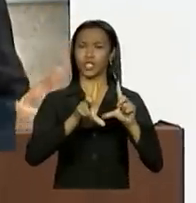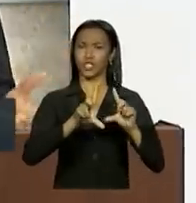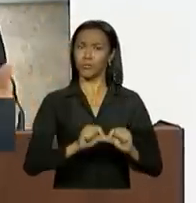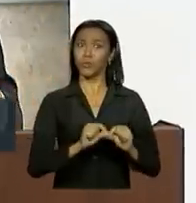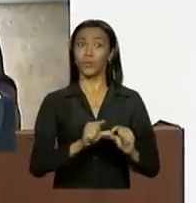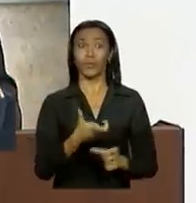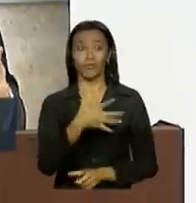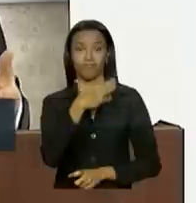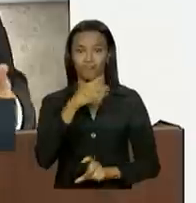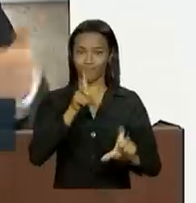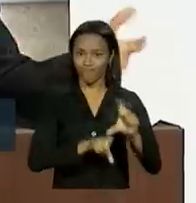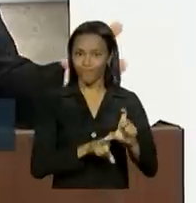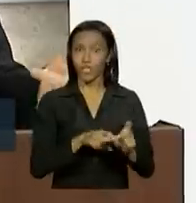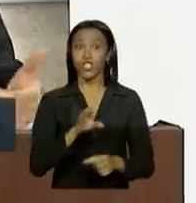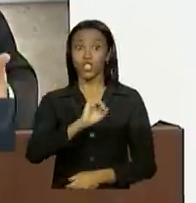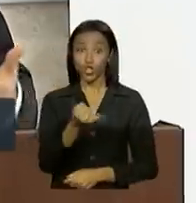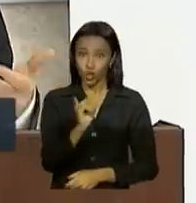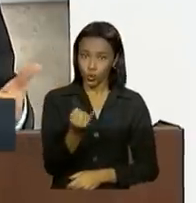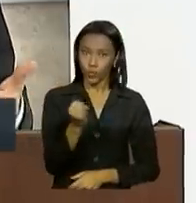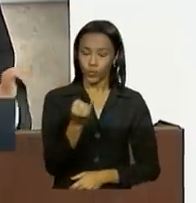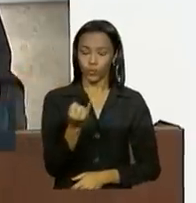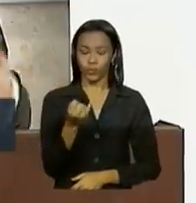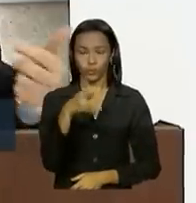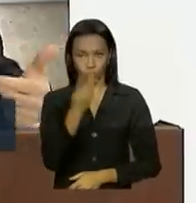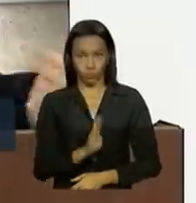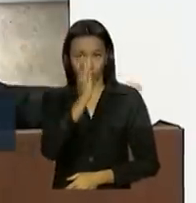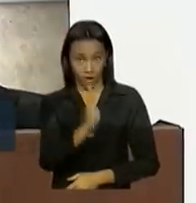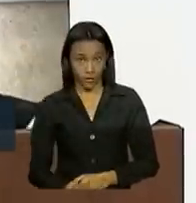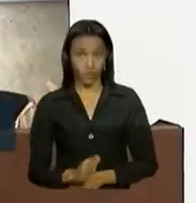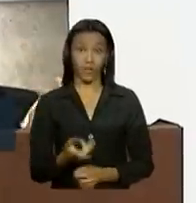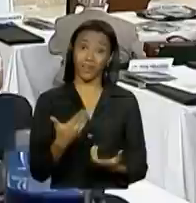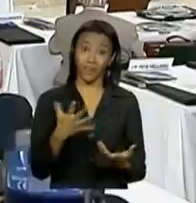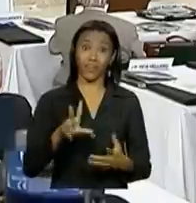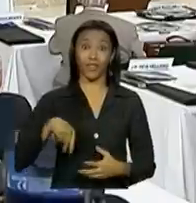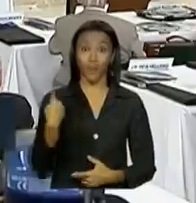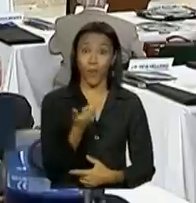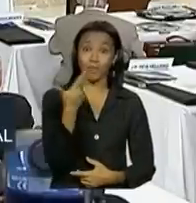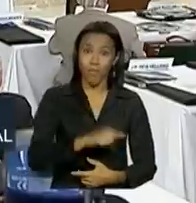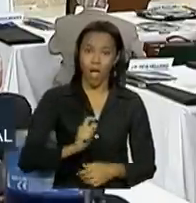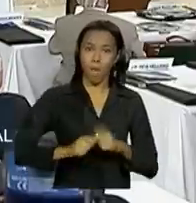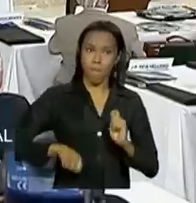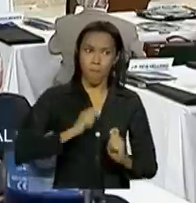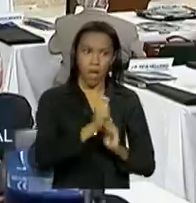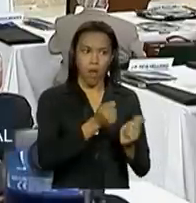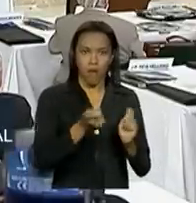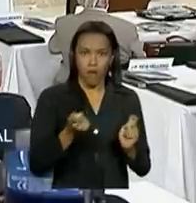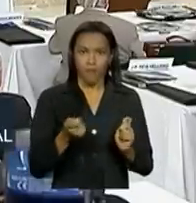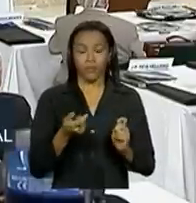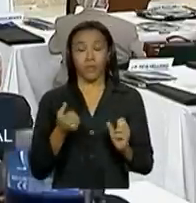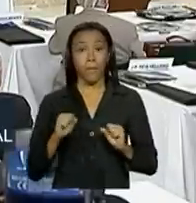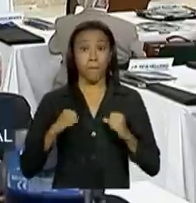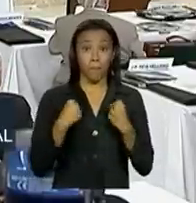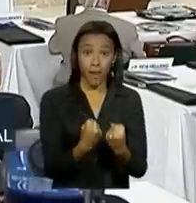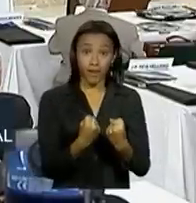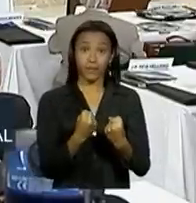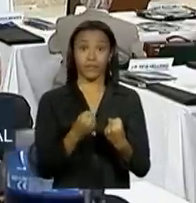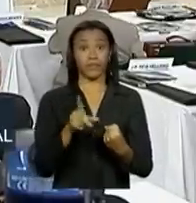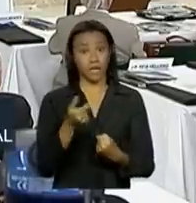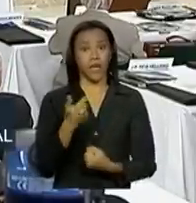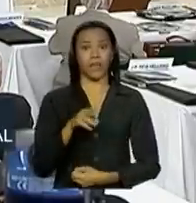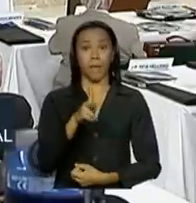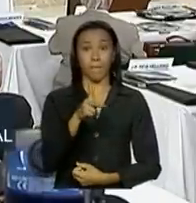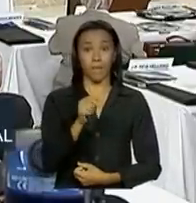do tesouro de juros, que é talvez a maior despesa que nós tínhamos. Ela empata com a despesa da